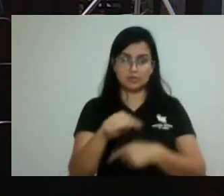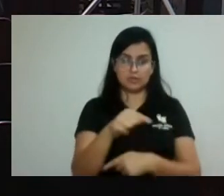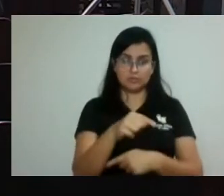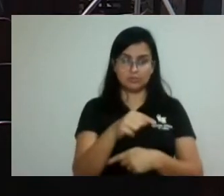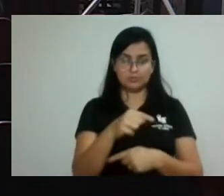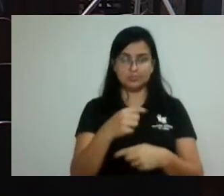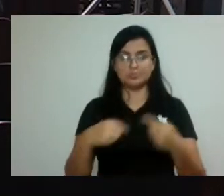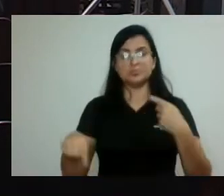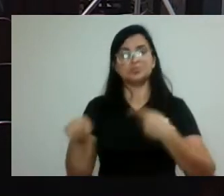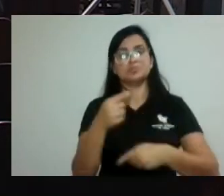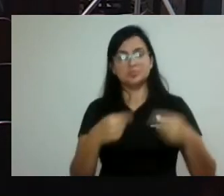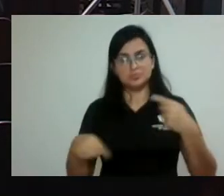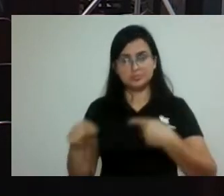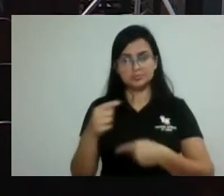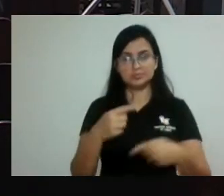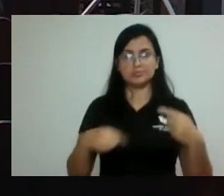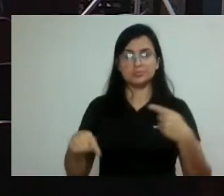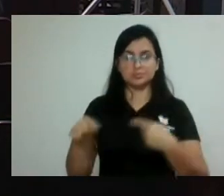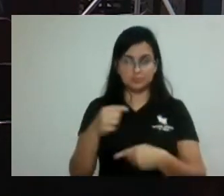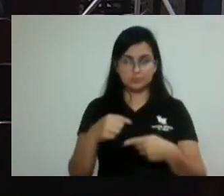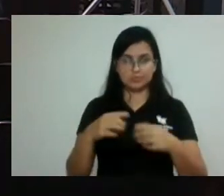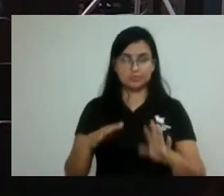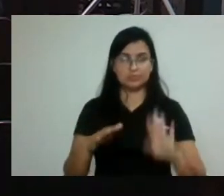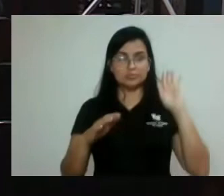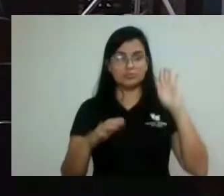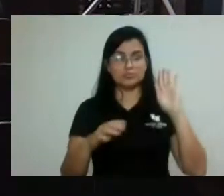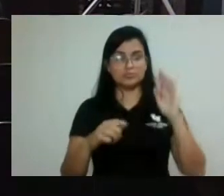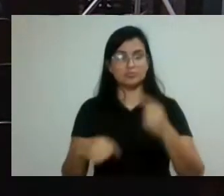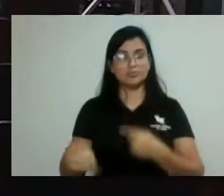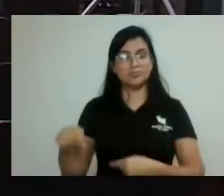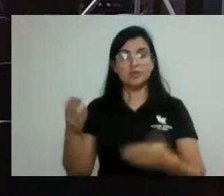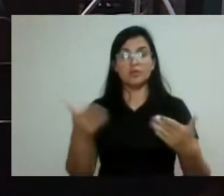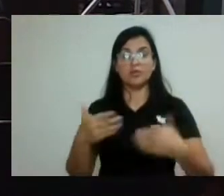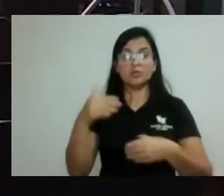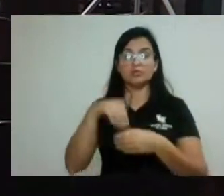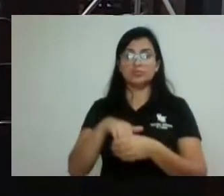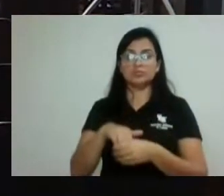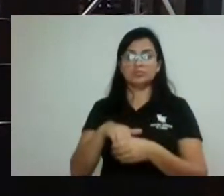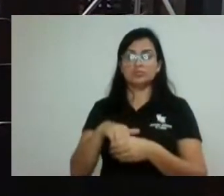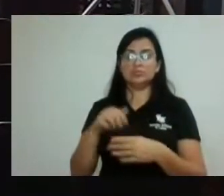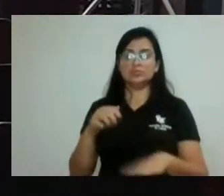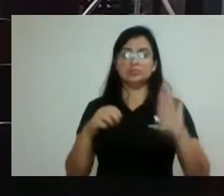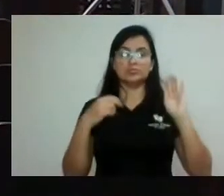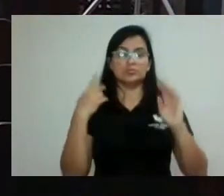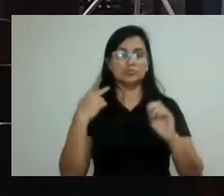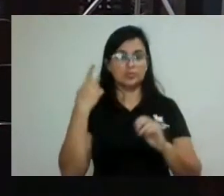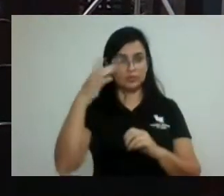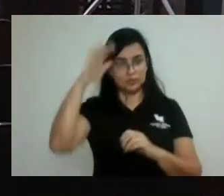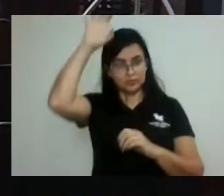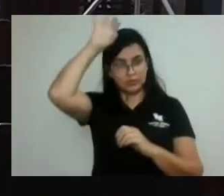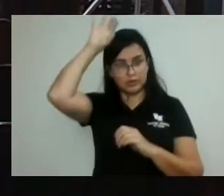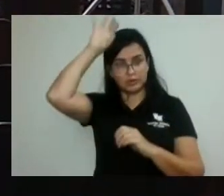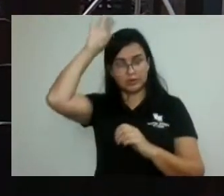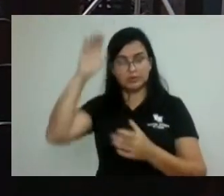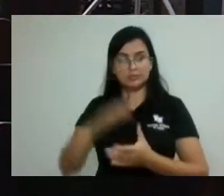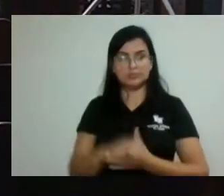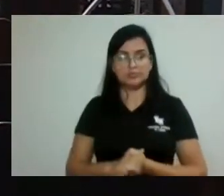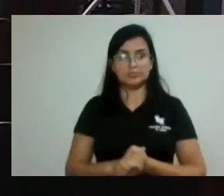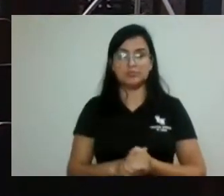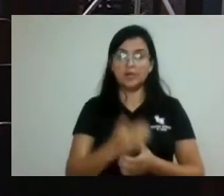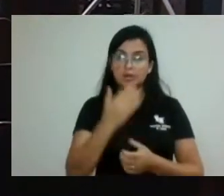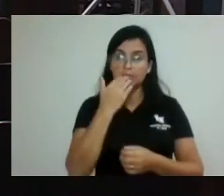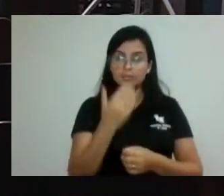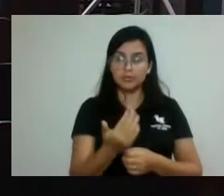É em discussão, encerrada discussão e votação. Pela ordem do vereador Wagner de Oliveira. Gostaria de pedir, vossa excelência e